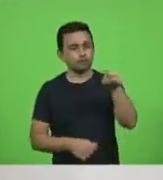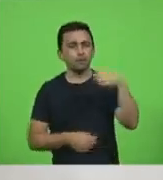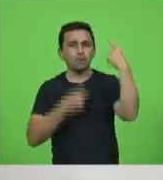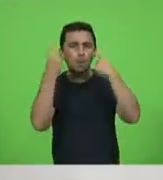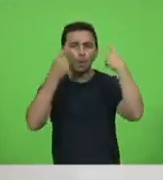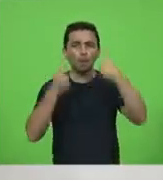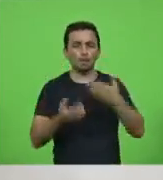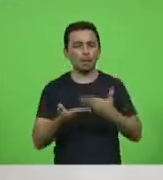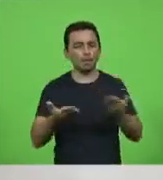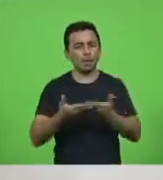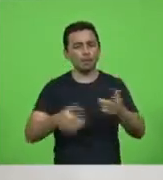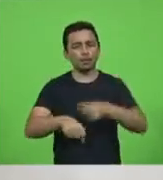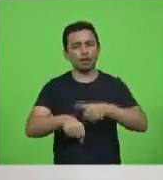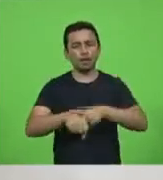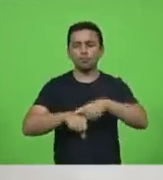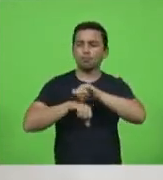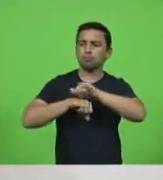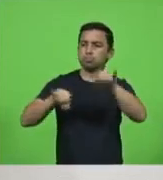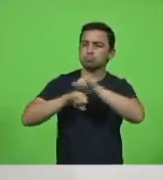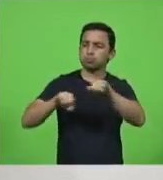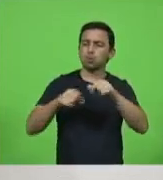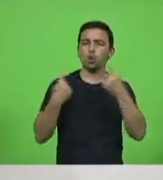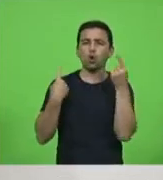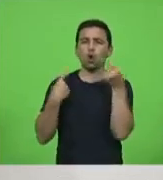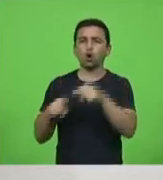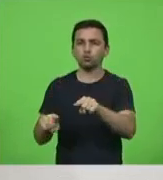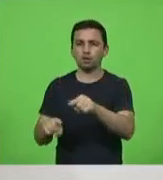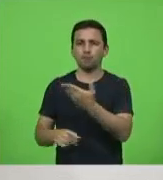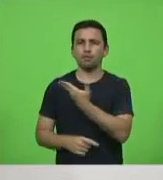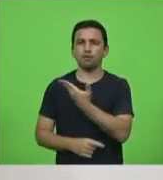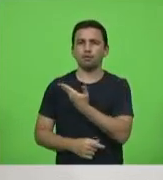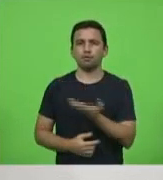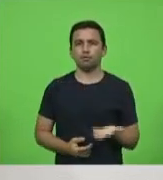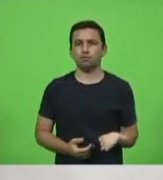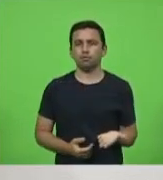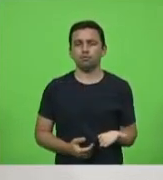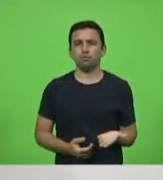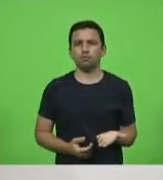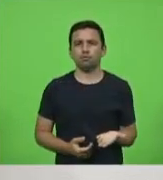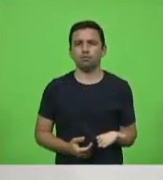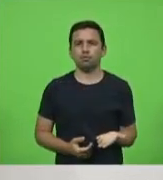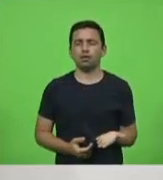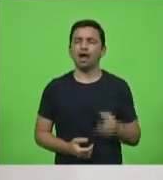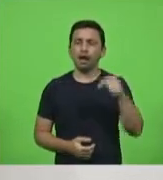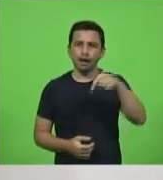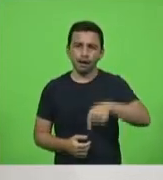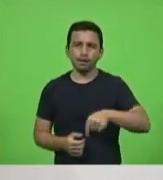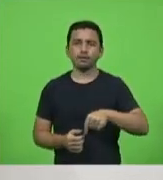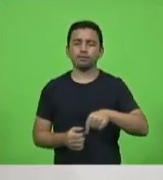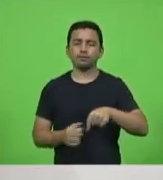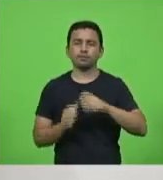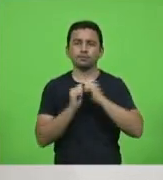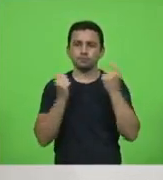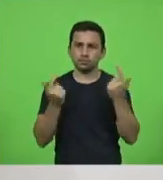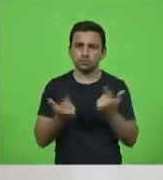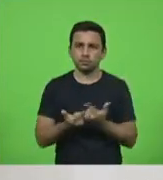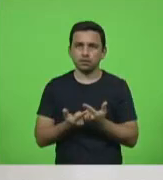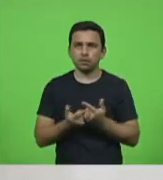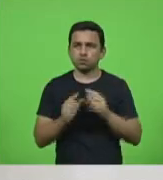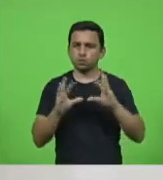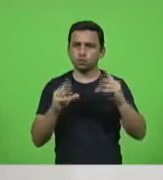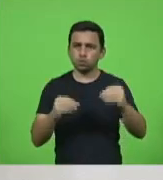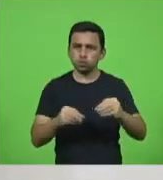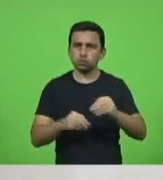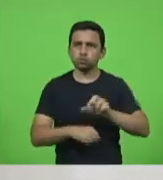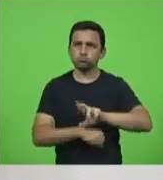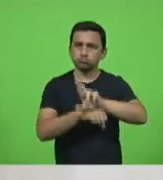perder tempo atacando os colegas. O que eu quero só dizer é que o parlamento catarinense, nas figuras que aqui o representa,